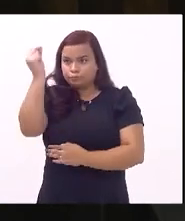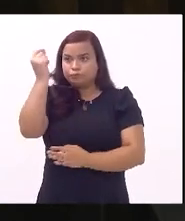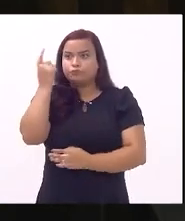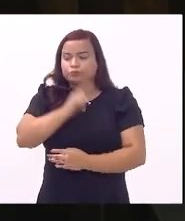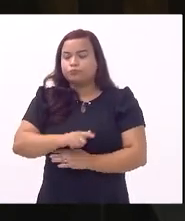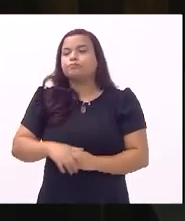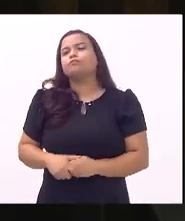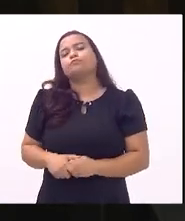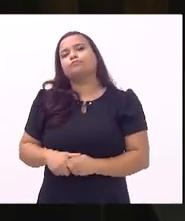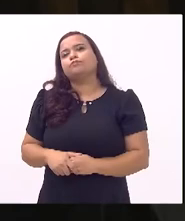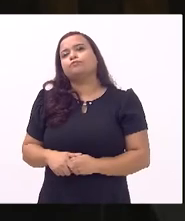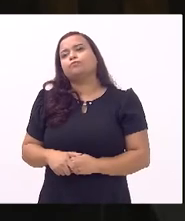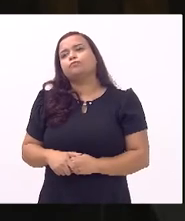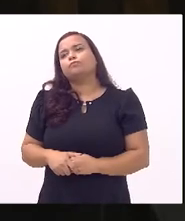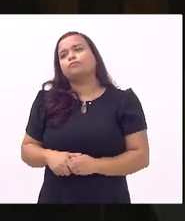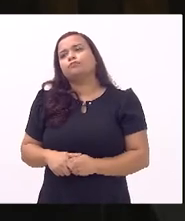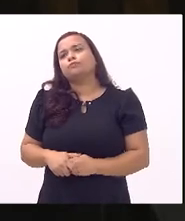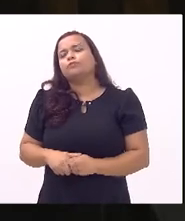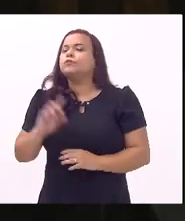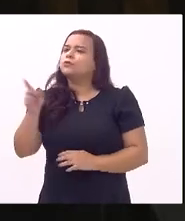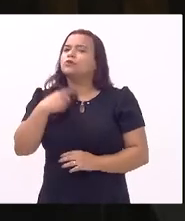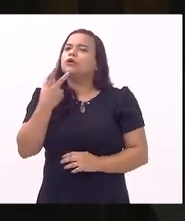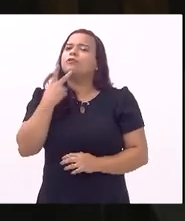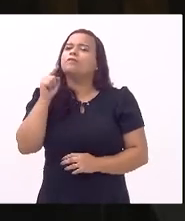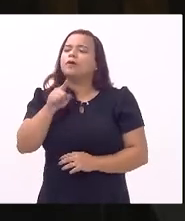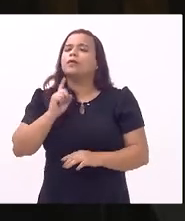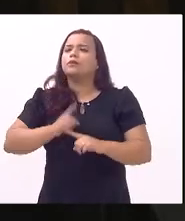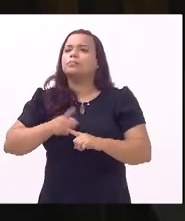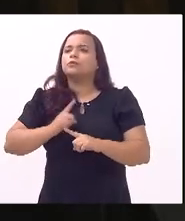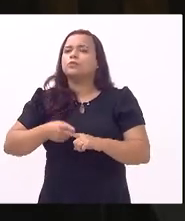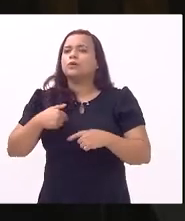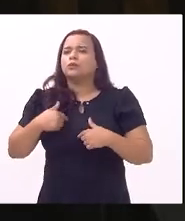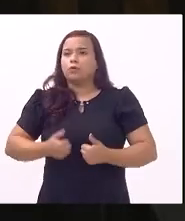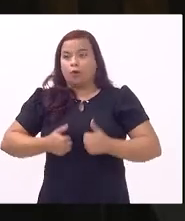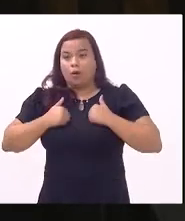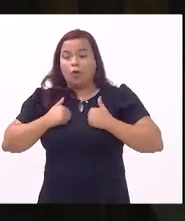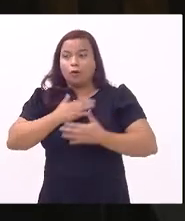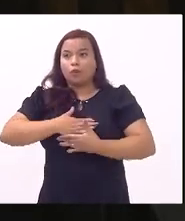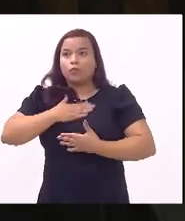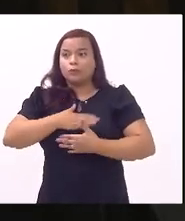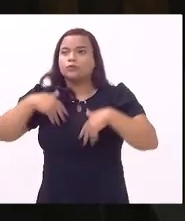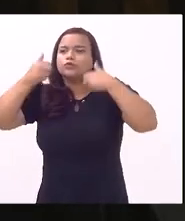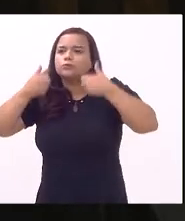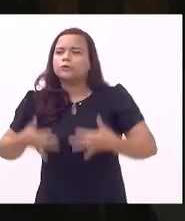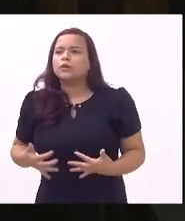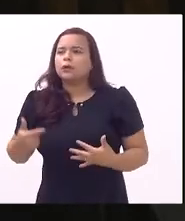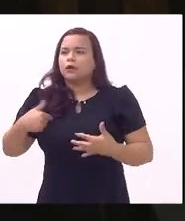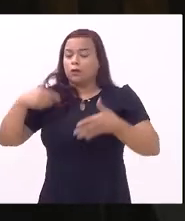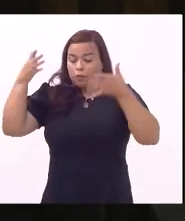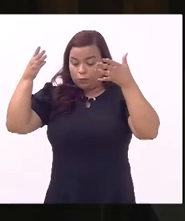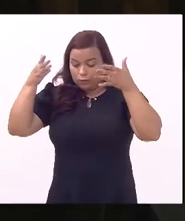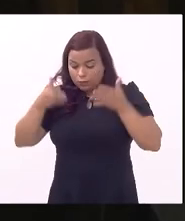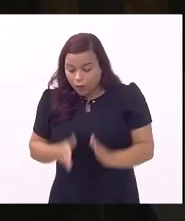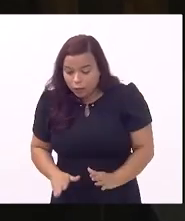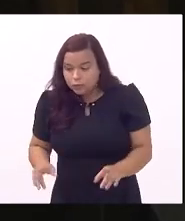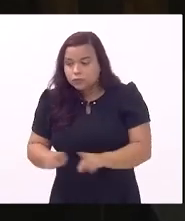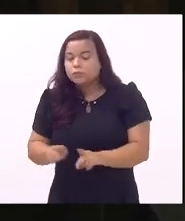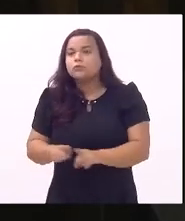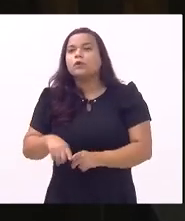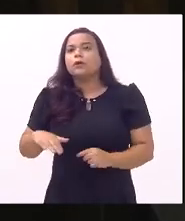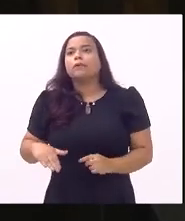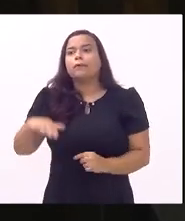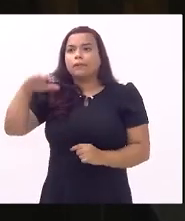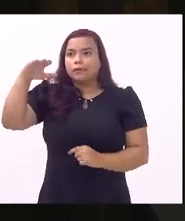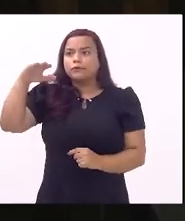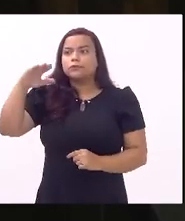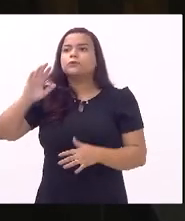quando a gente fala isso é porque eu tenho um orgulho de dizer que eu nasci cresci e